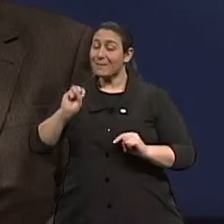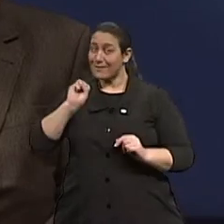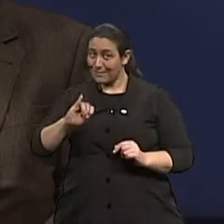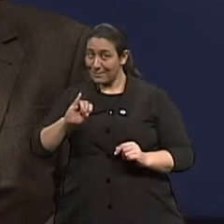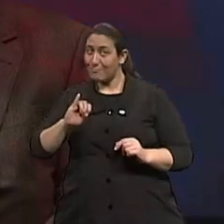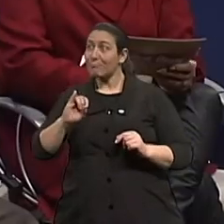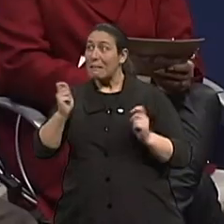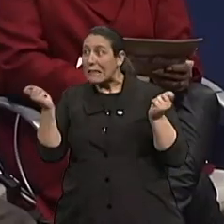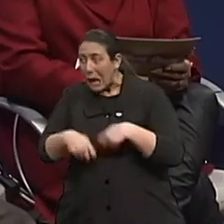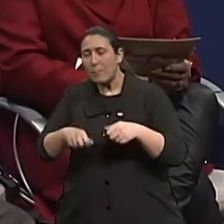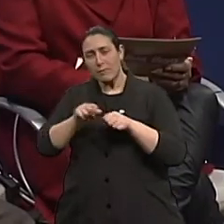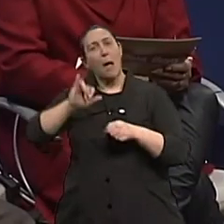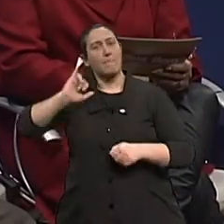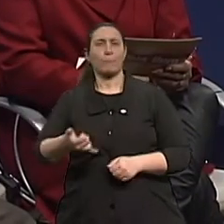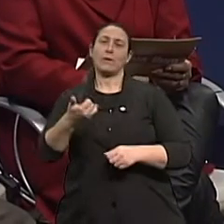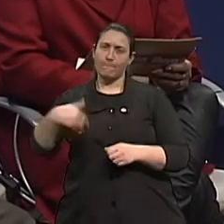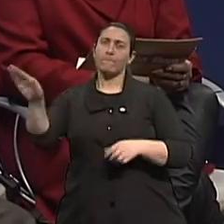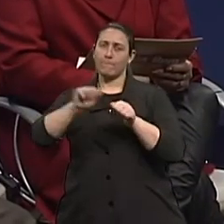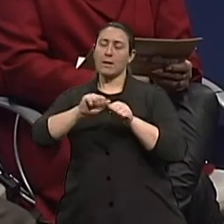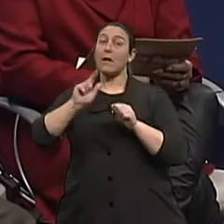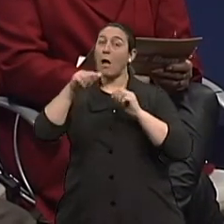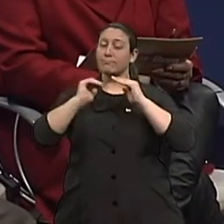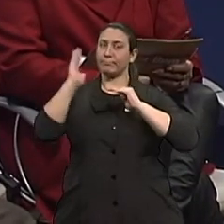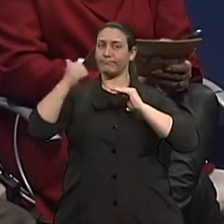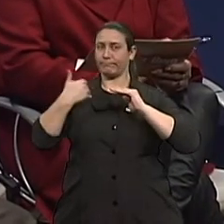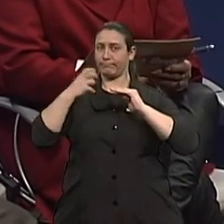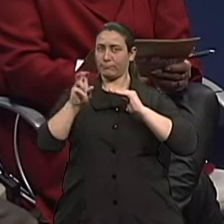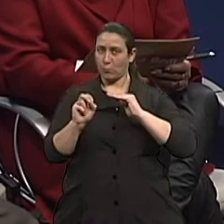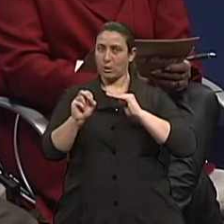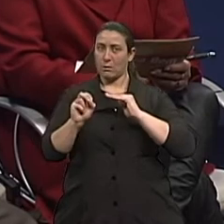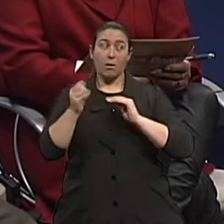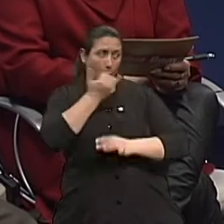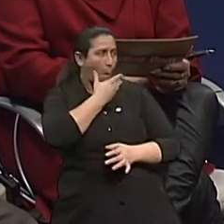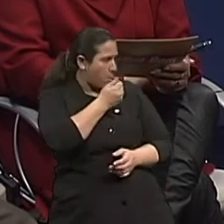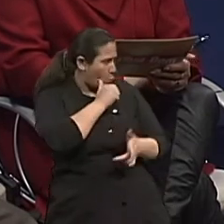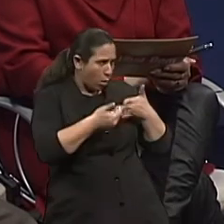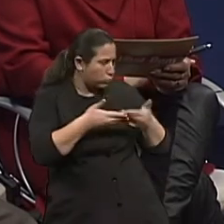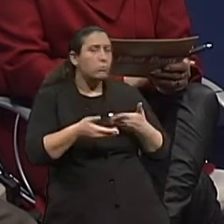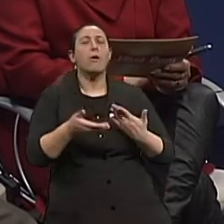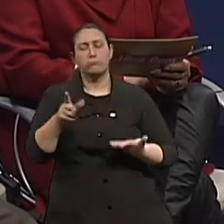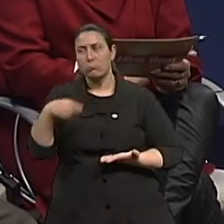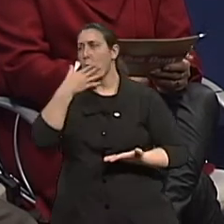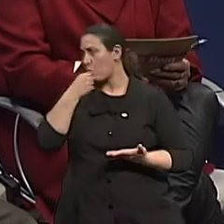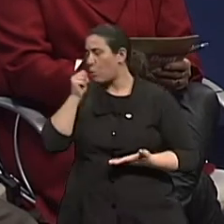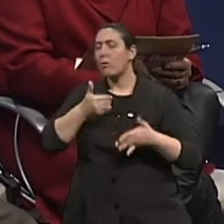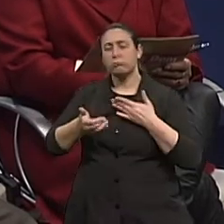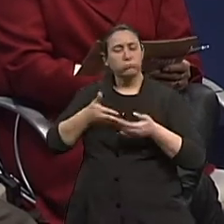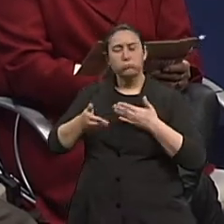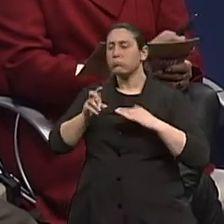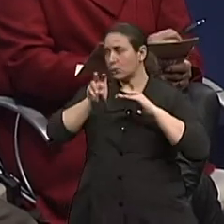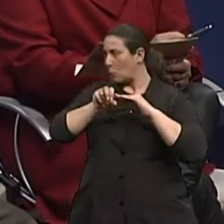interessante. A partir dos 50 anos? partir dos 50 anos. Homens e mulheres? Homens e mulheres, indistintamente.